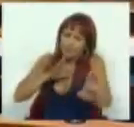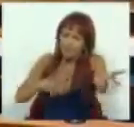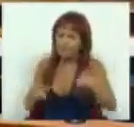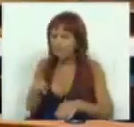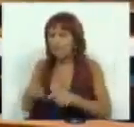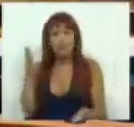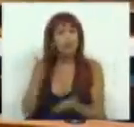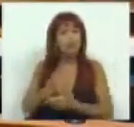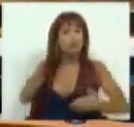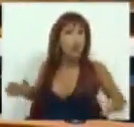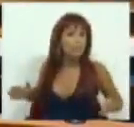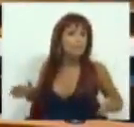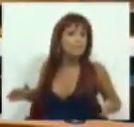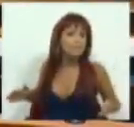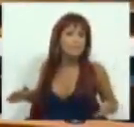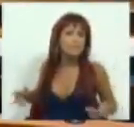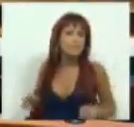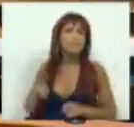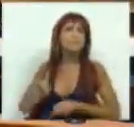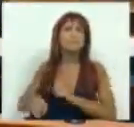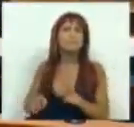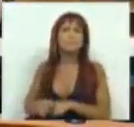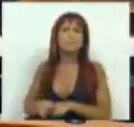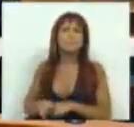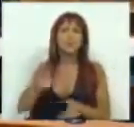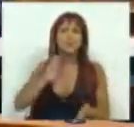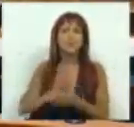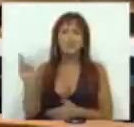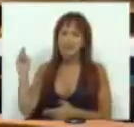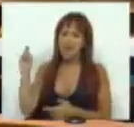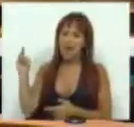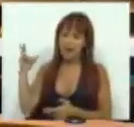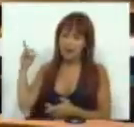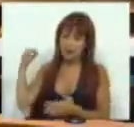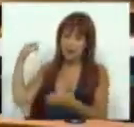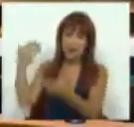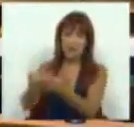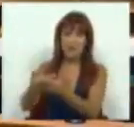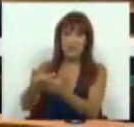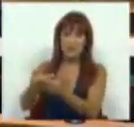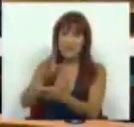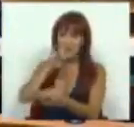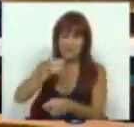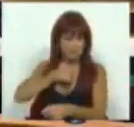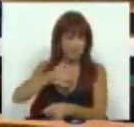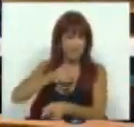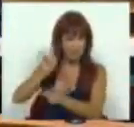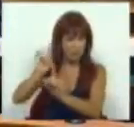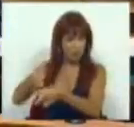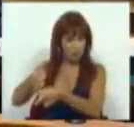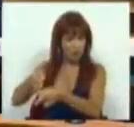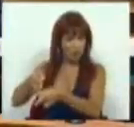é apenas o seguinte. Nos últimos seis anos, se há património